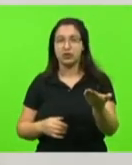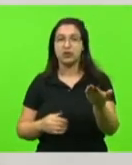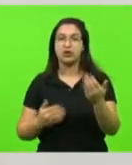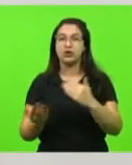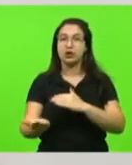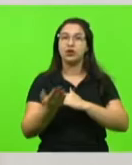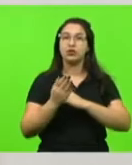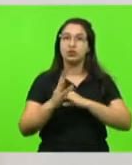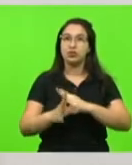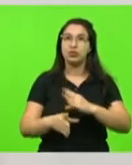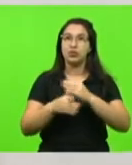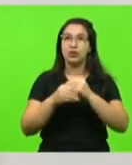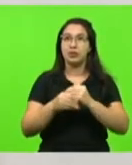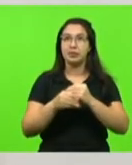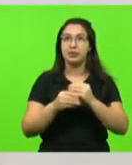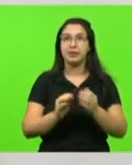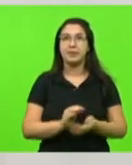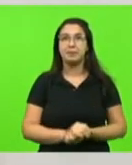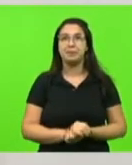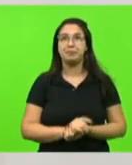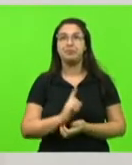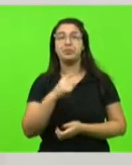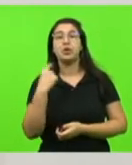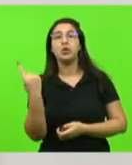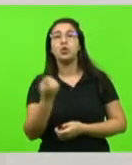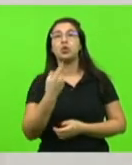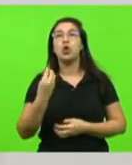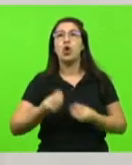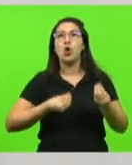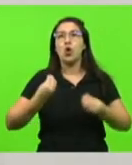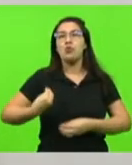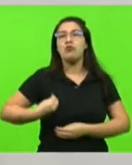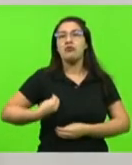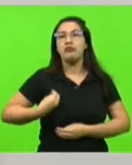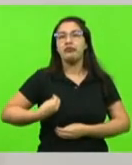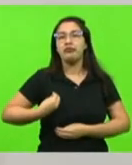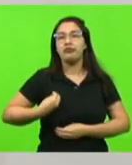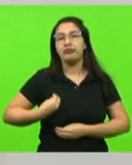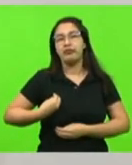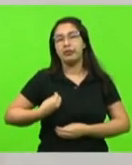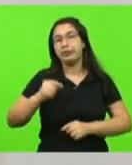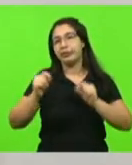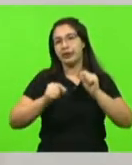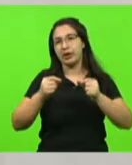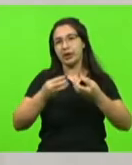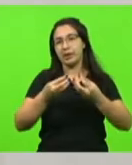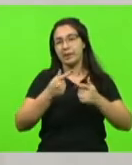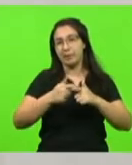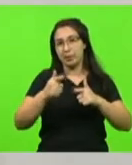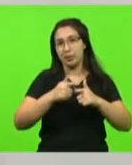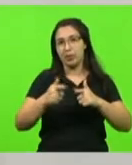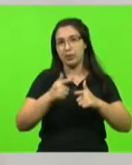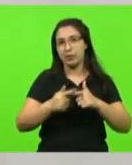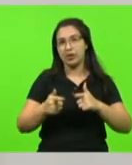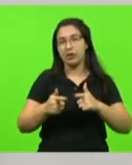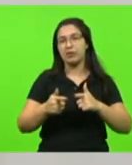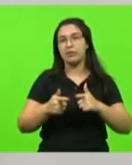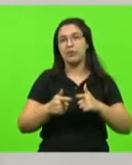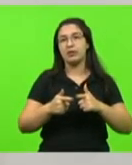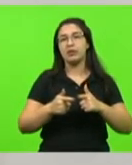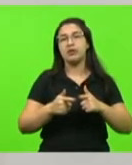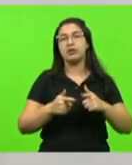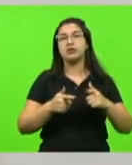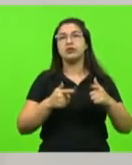parlamentares. Nós estamos vivenciando uma crise de fornecimento de componentes eletrônicos de